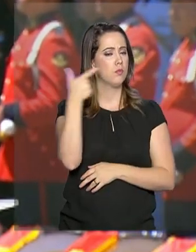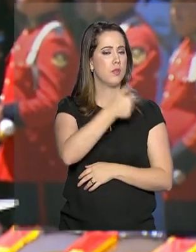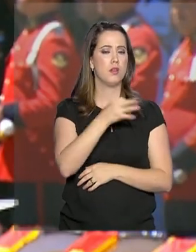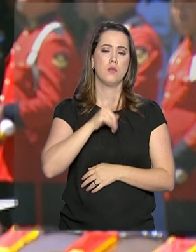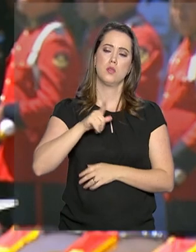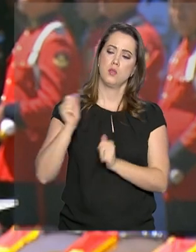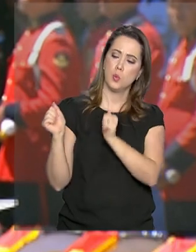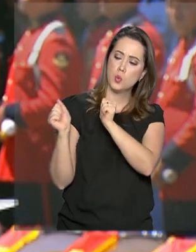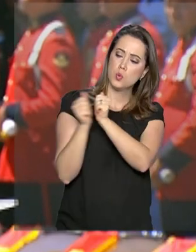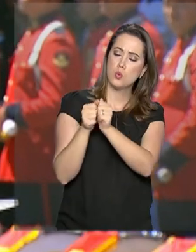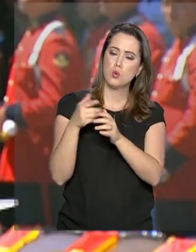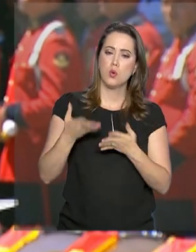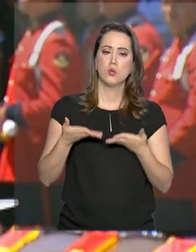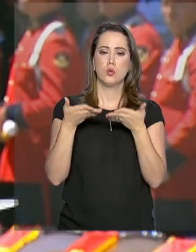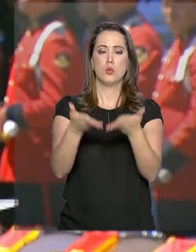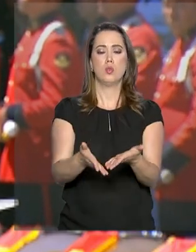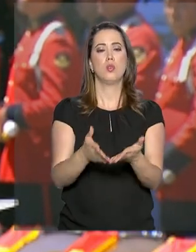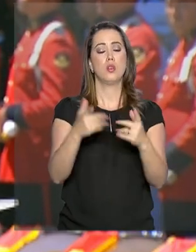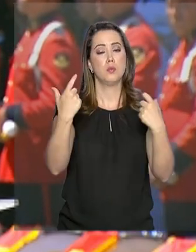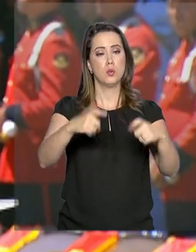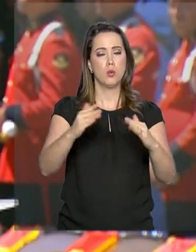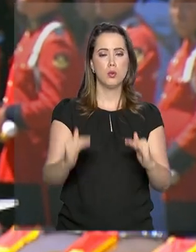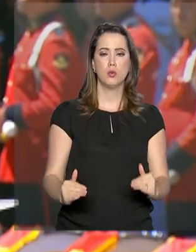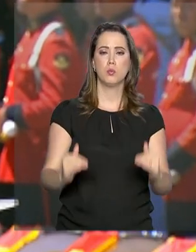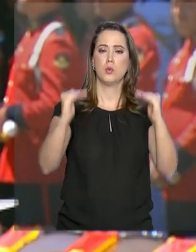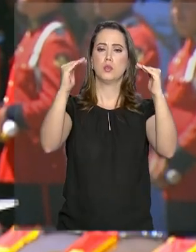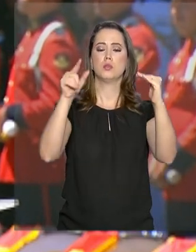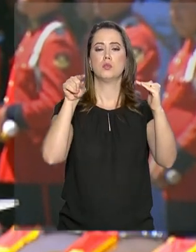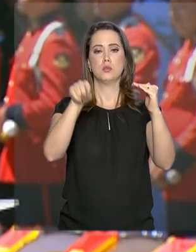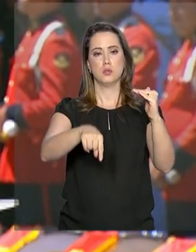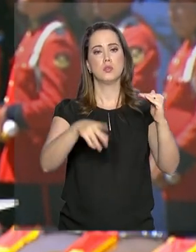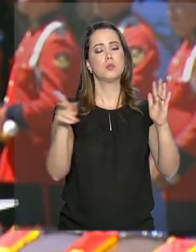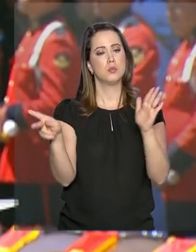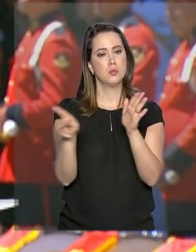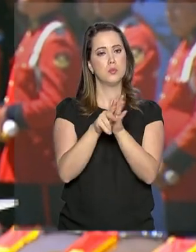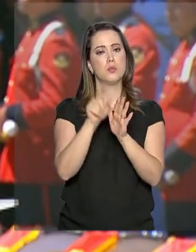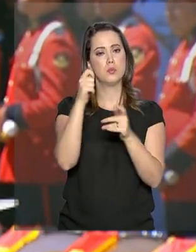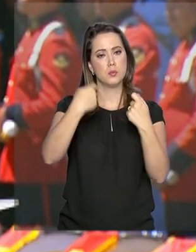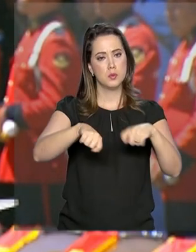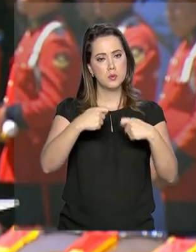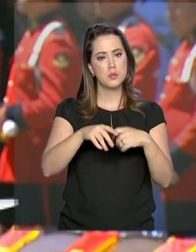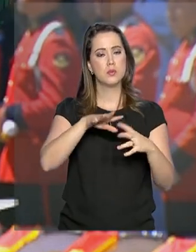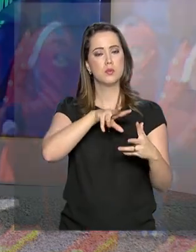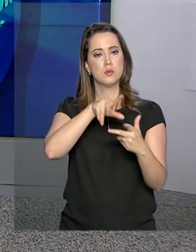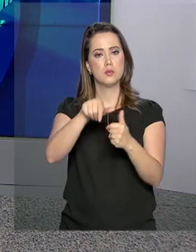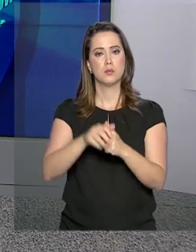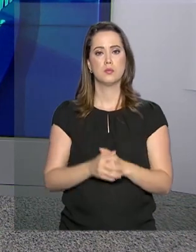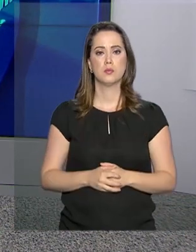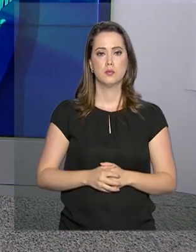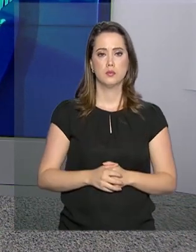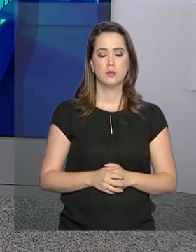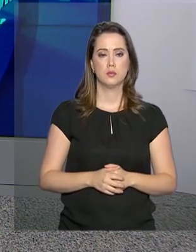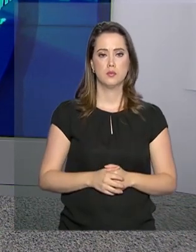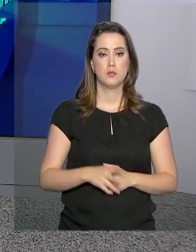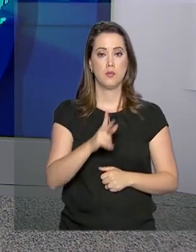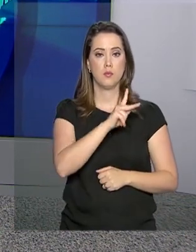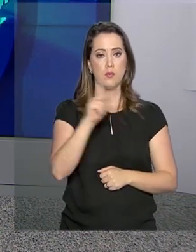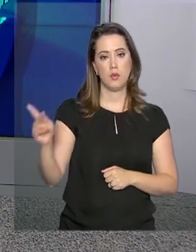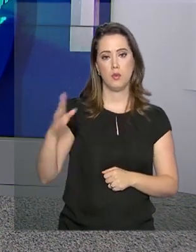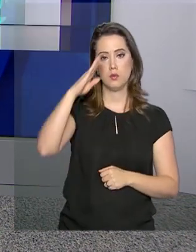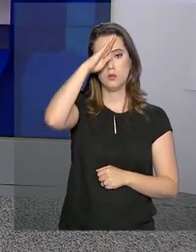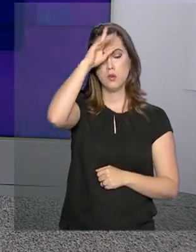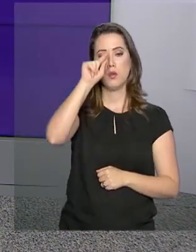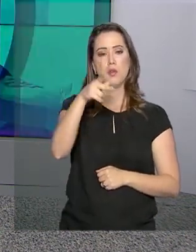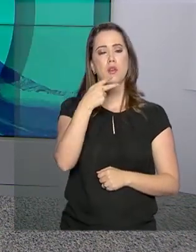temos ao nosso lado, colocá-la no lugar de destaque que ela merece no mundo. O presidente Jair